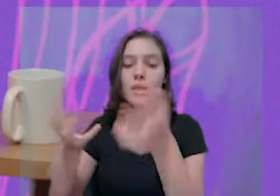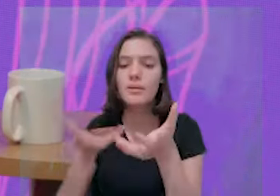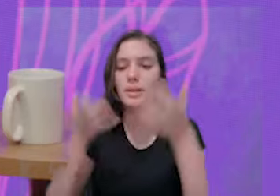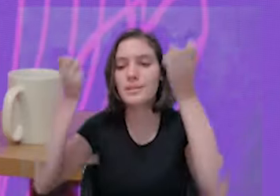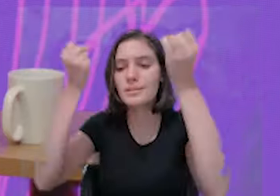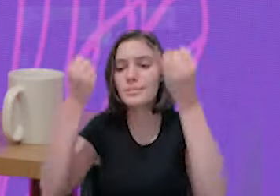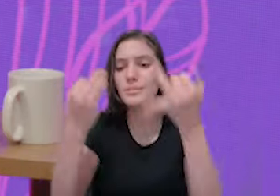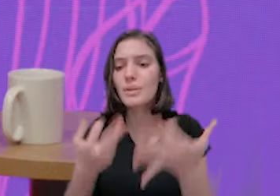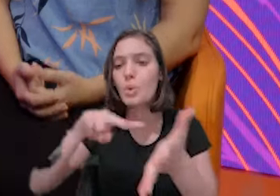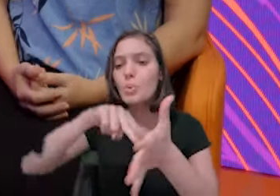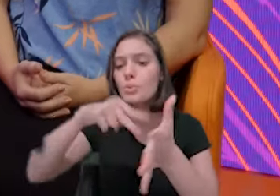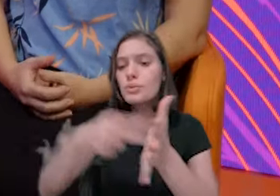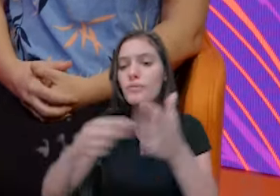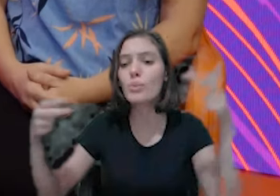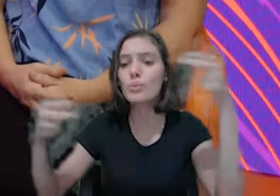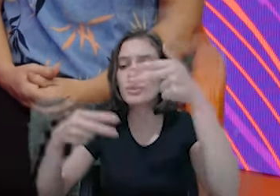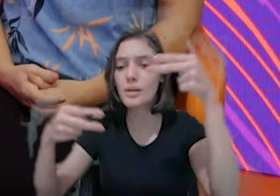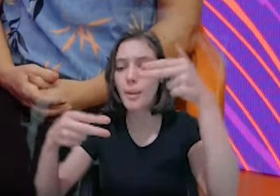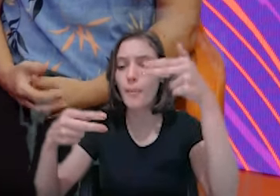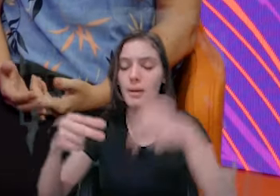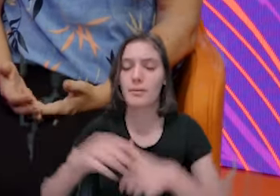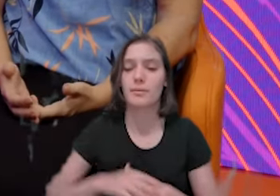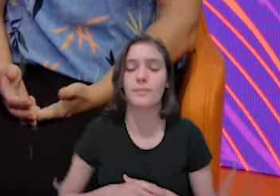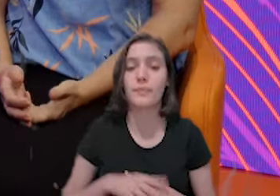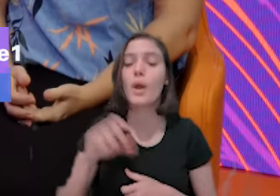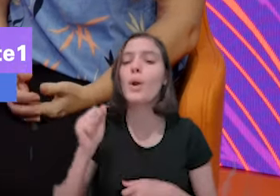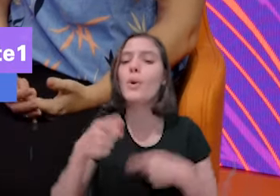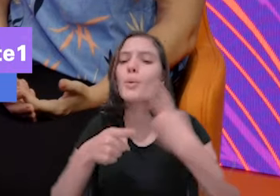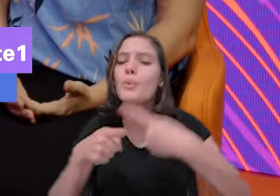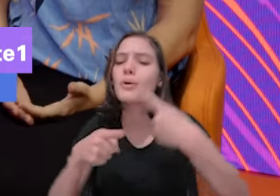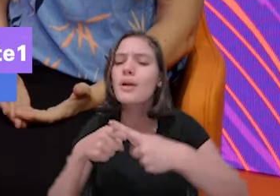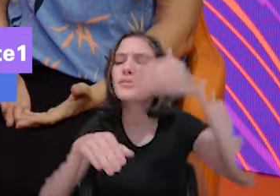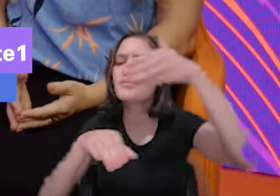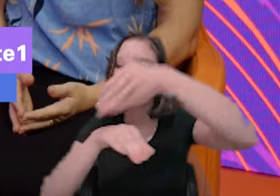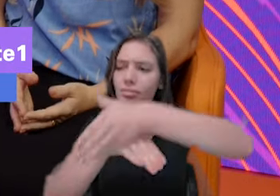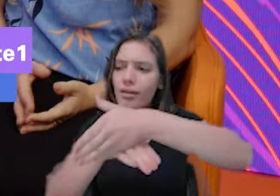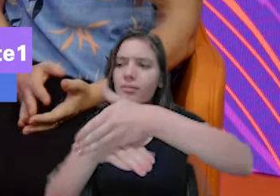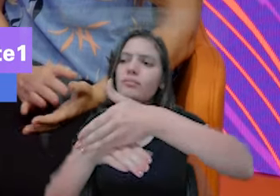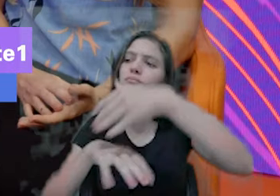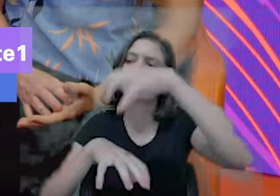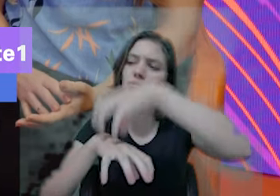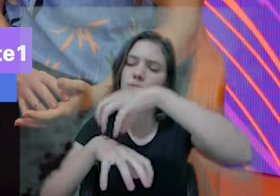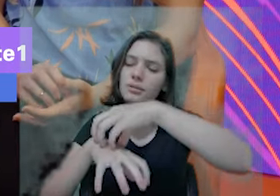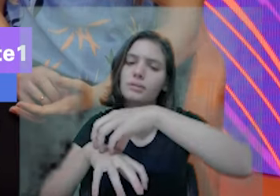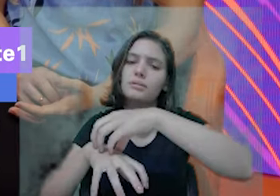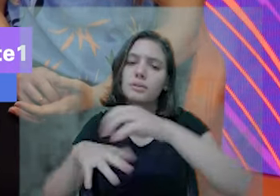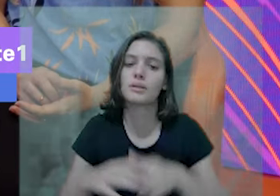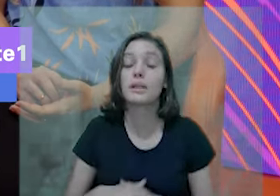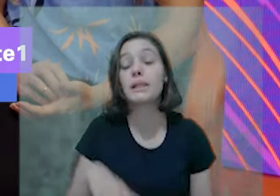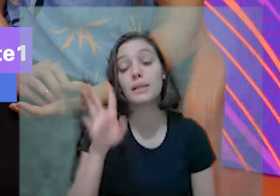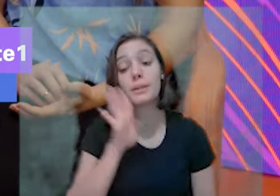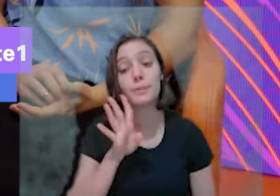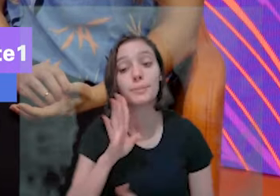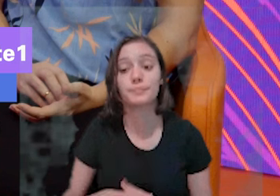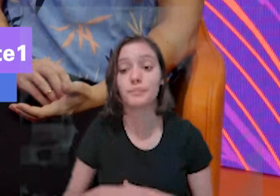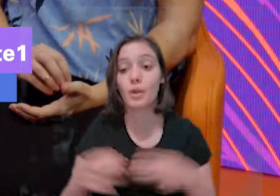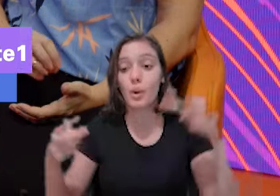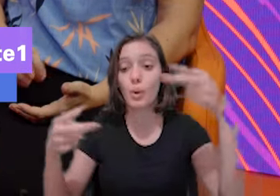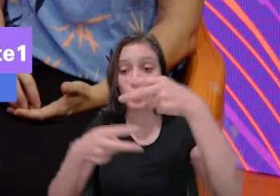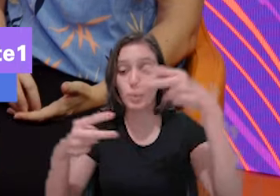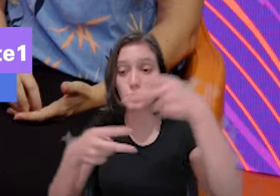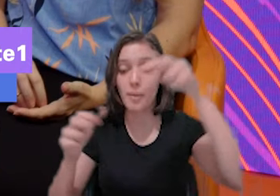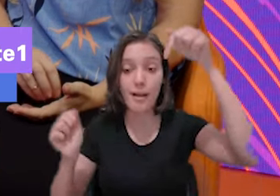do centro do imigrante. Bacana. O Sebrae aqui, ele é um canal de atendimento do Sebrae, então ela é uma